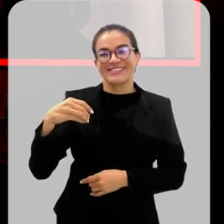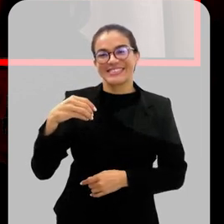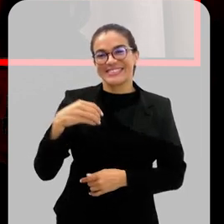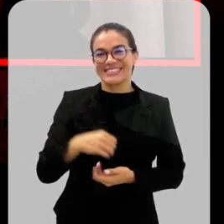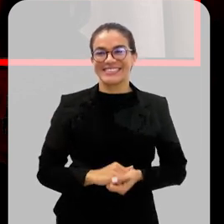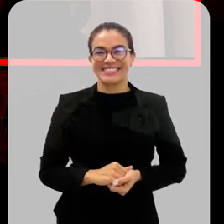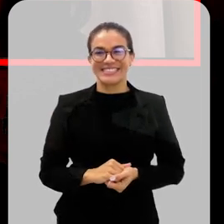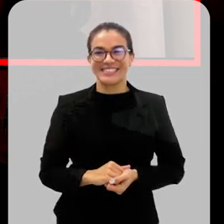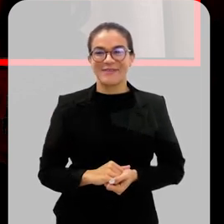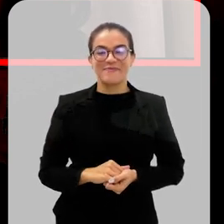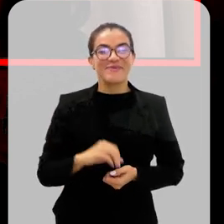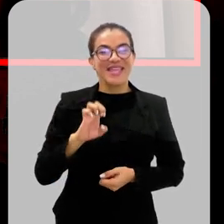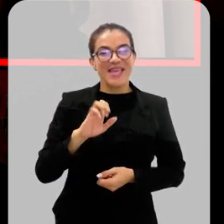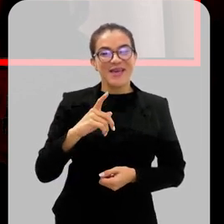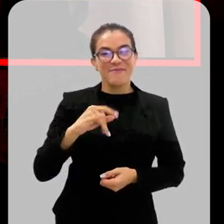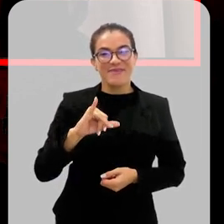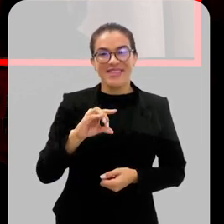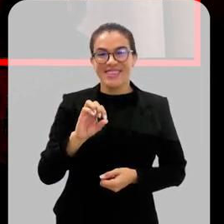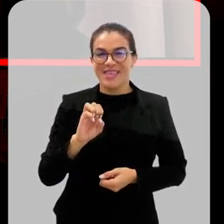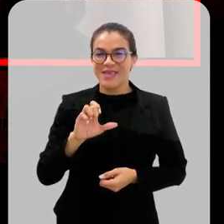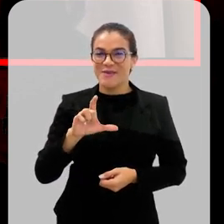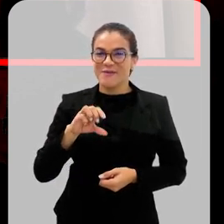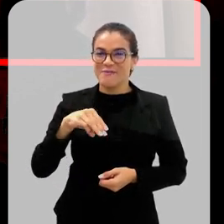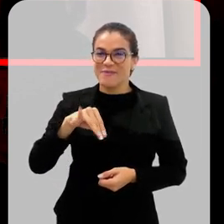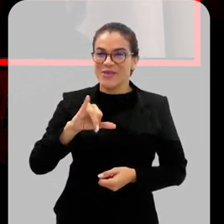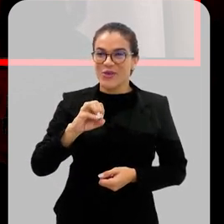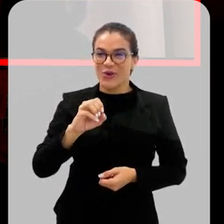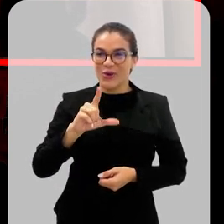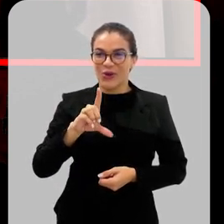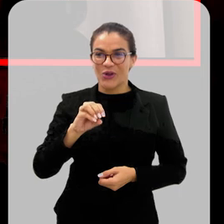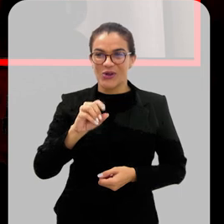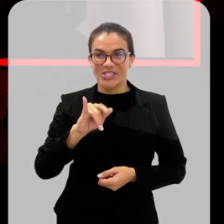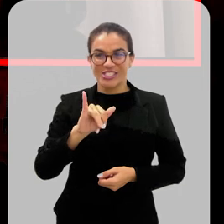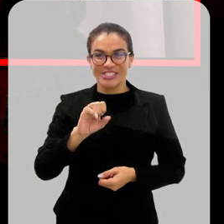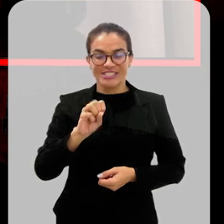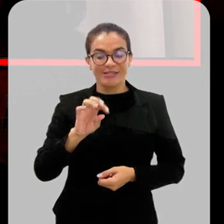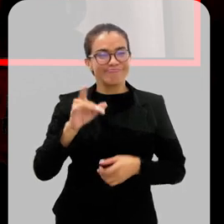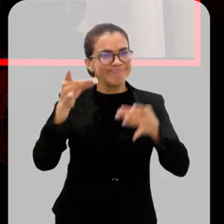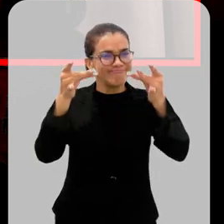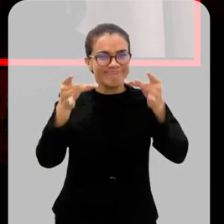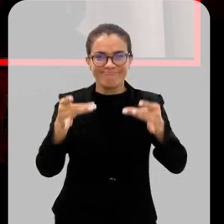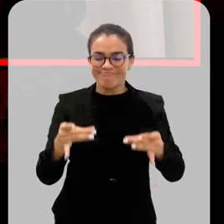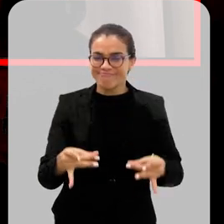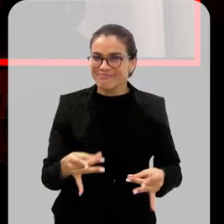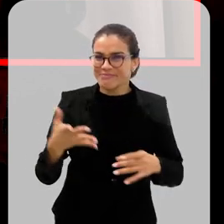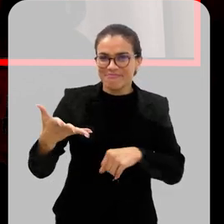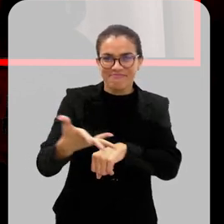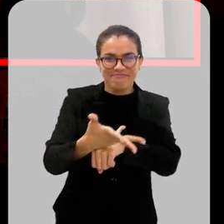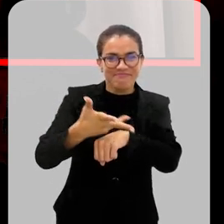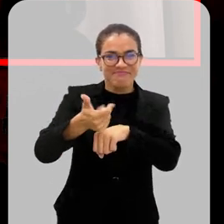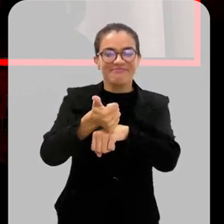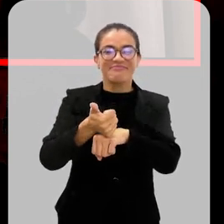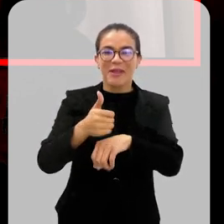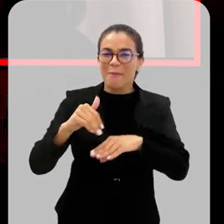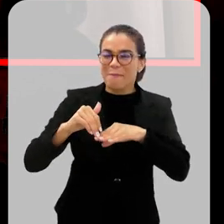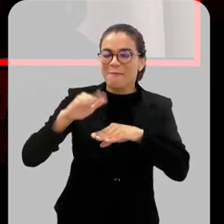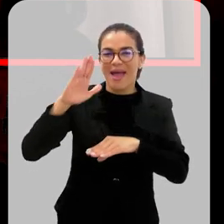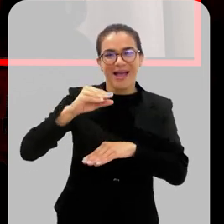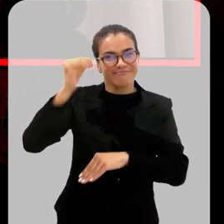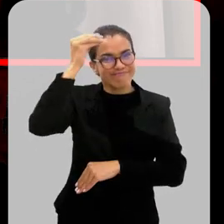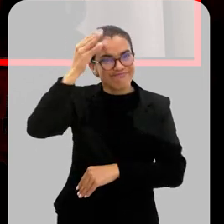transmissíveis, é epidemiologista. A sua entrevista trouxe muitos detalhes, enriqueceu